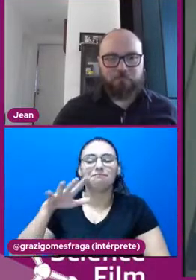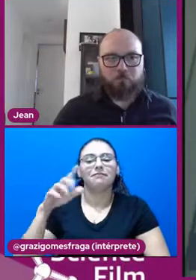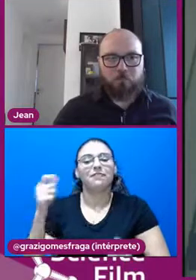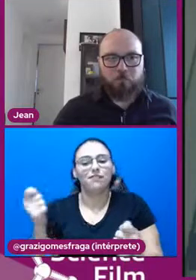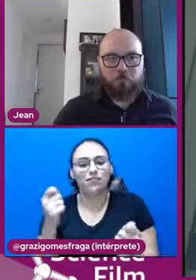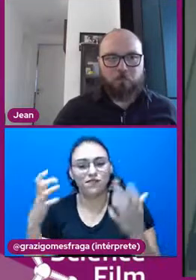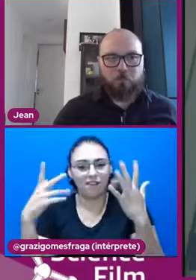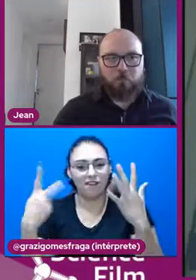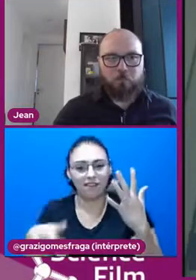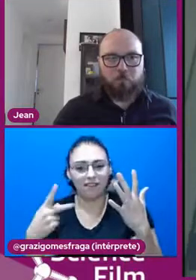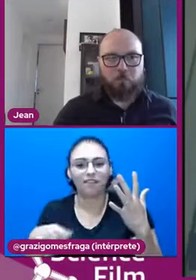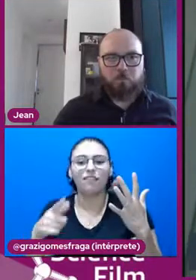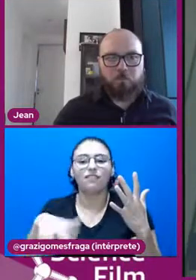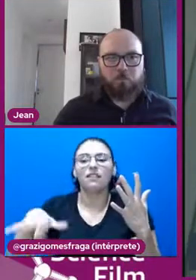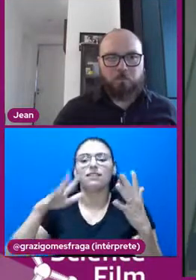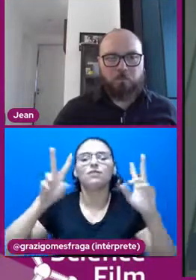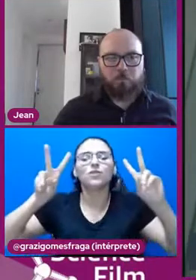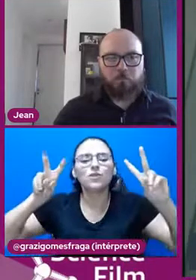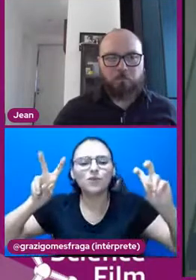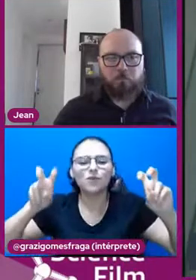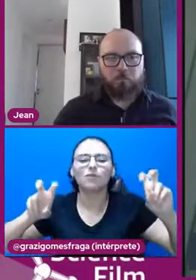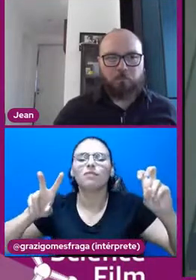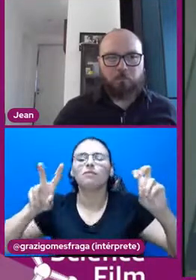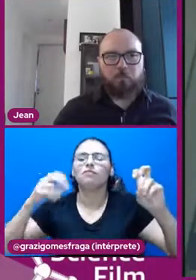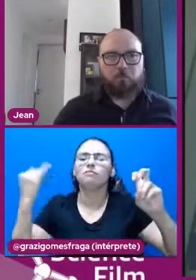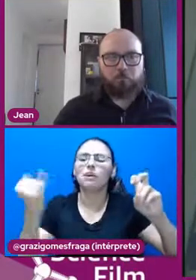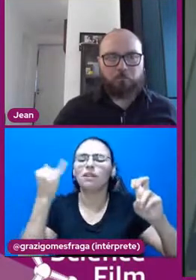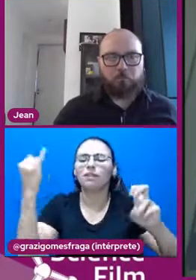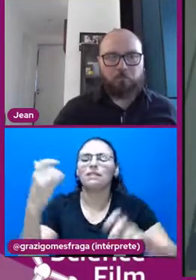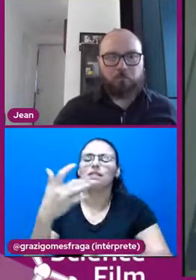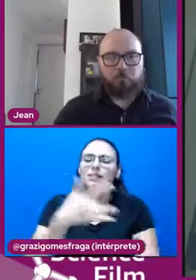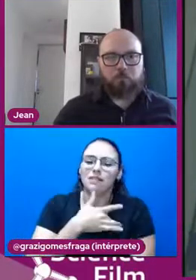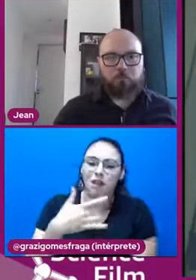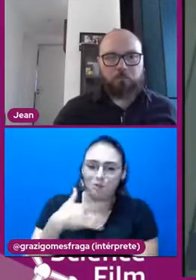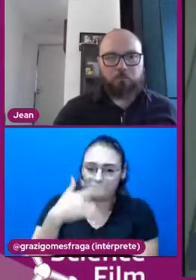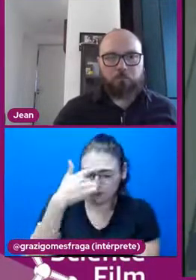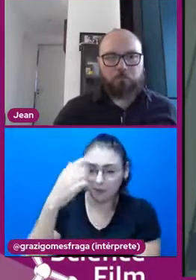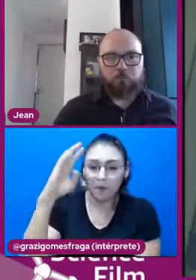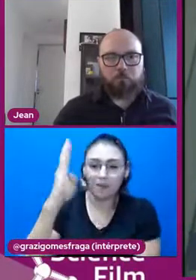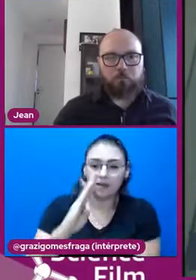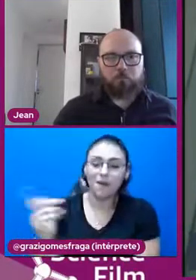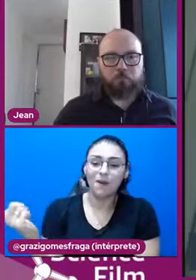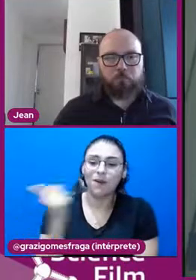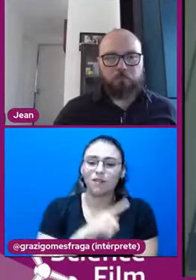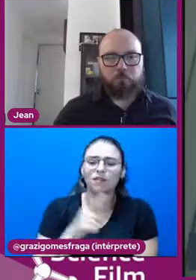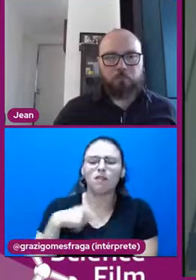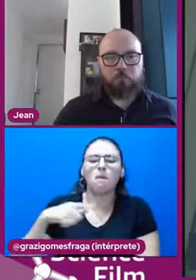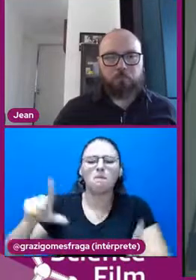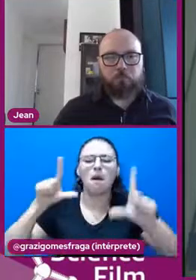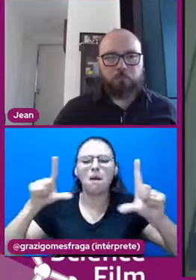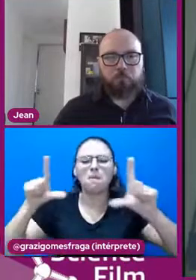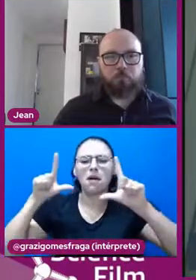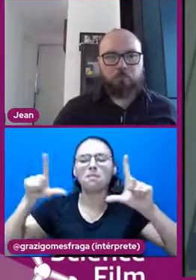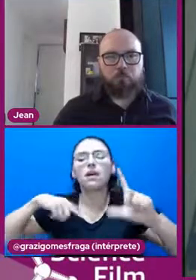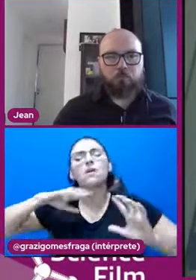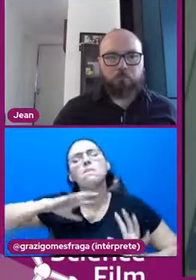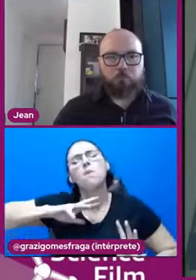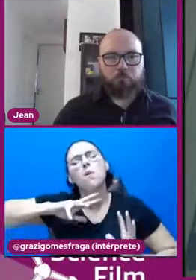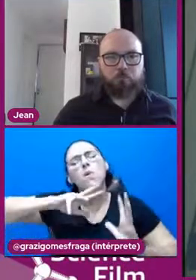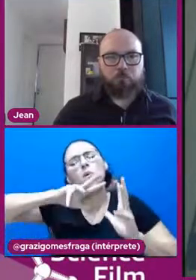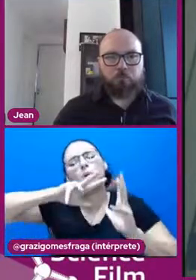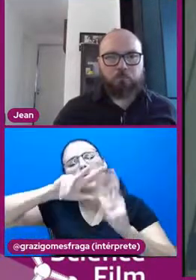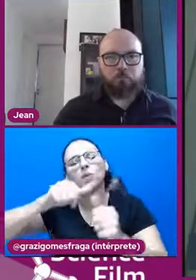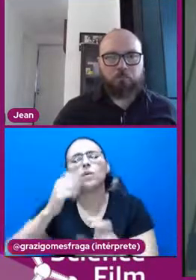e bem-estar, esse ano, para o Brasil já fez internacional headlines em recentes times para algumas não-so